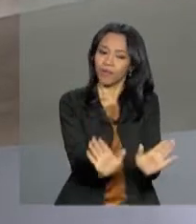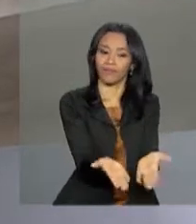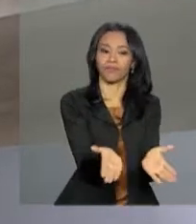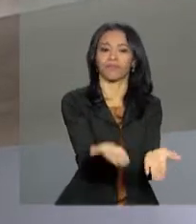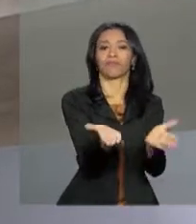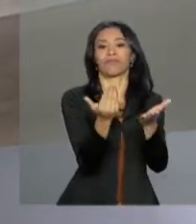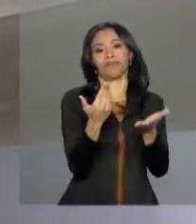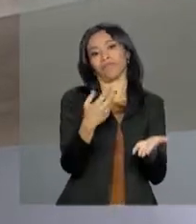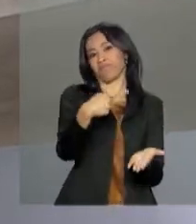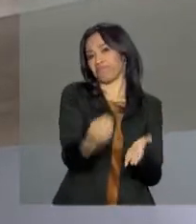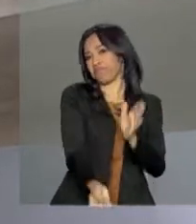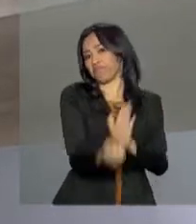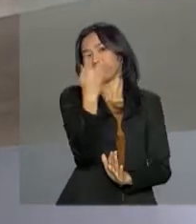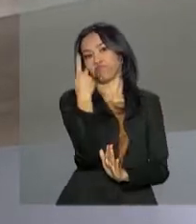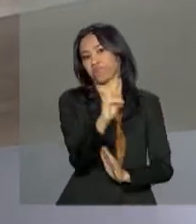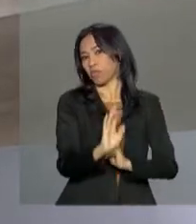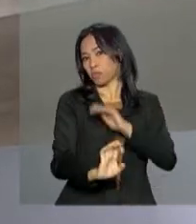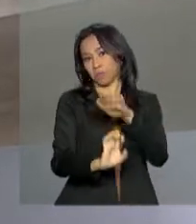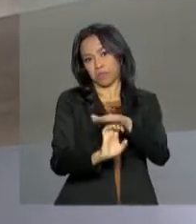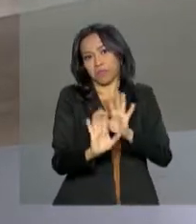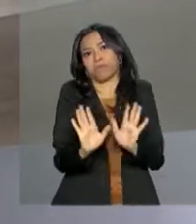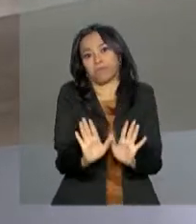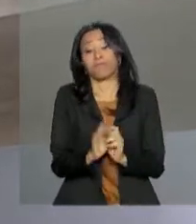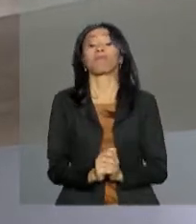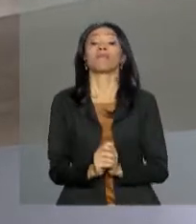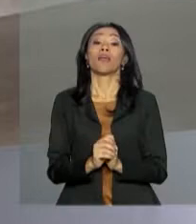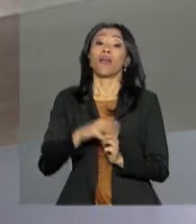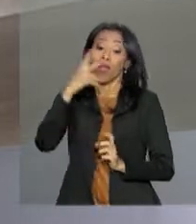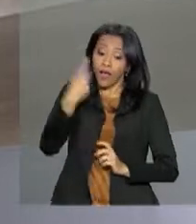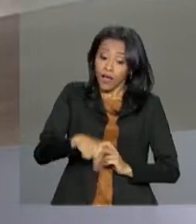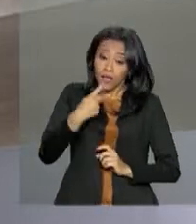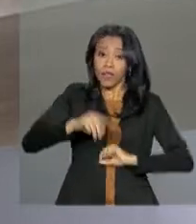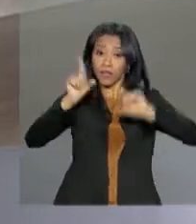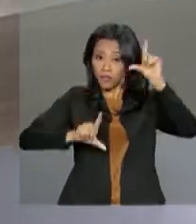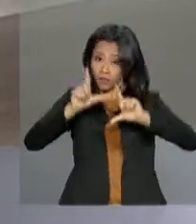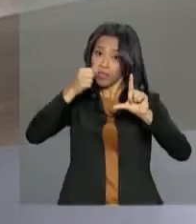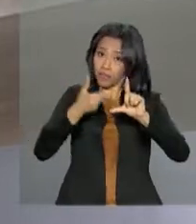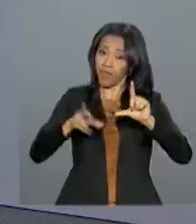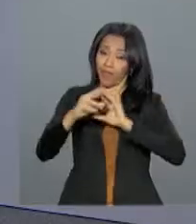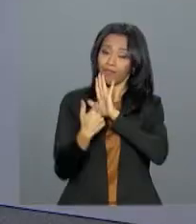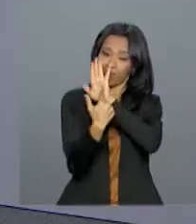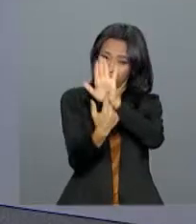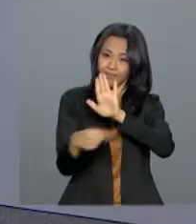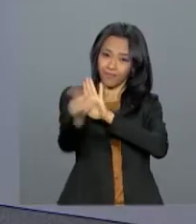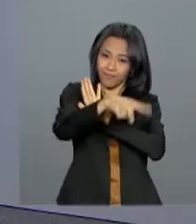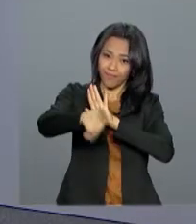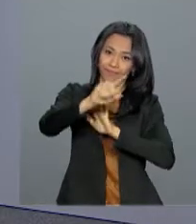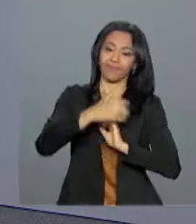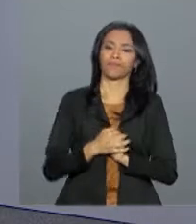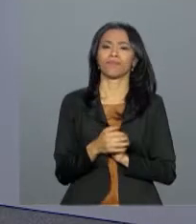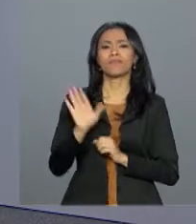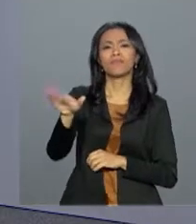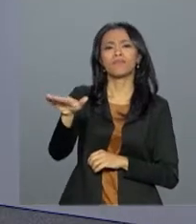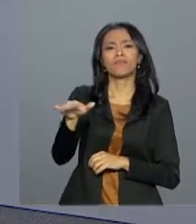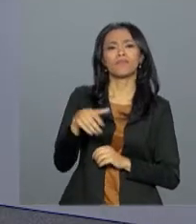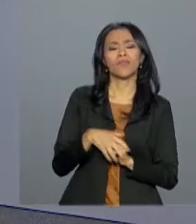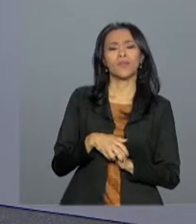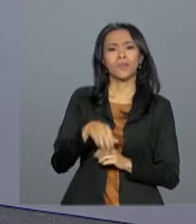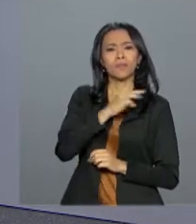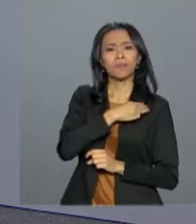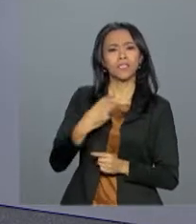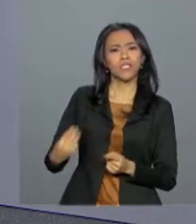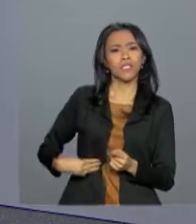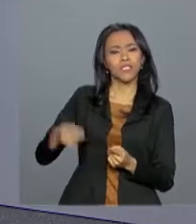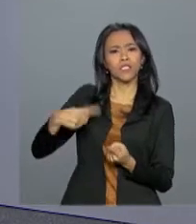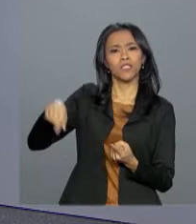em pequenos negócios. A TVNBR transmite ao vivo essa cerimônia, Renata. Ney, e hoje os ministros das